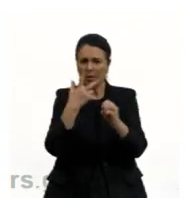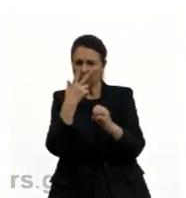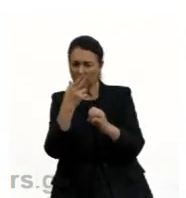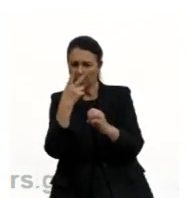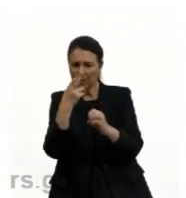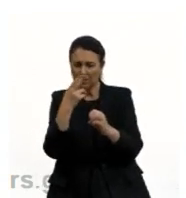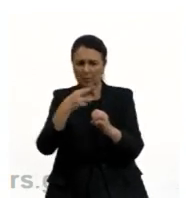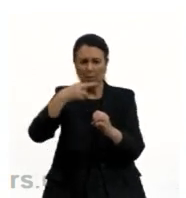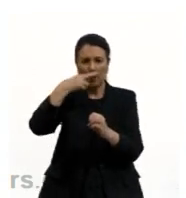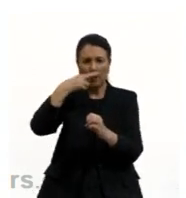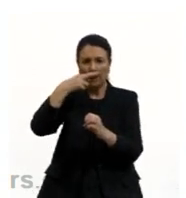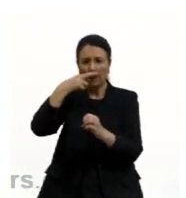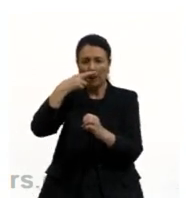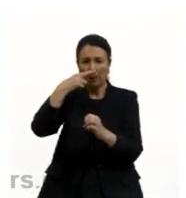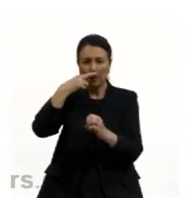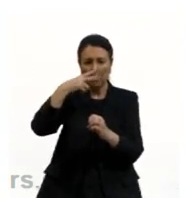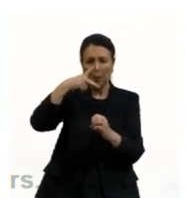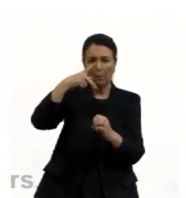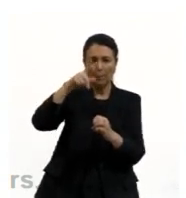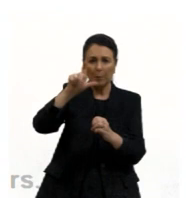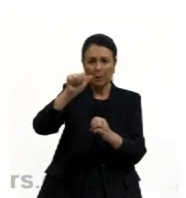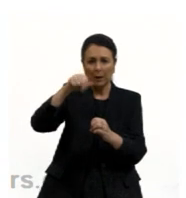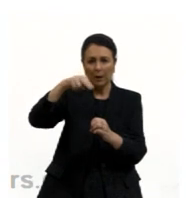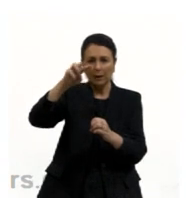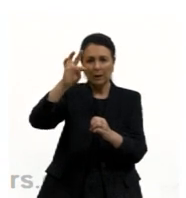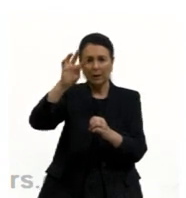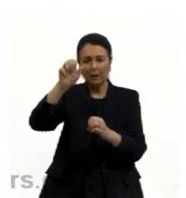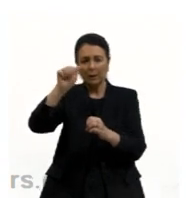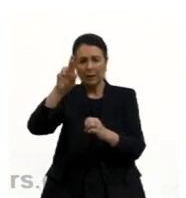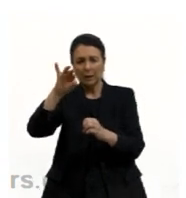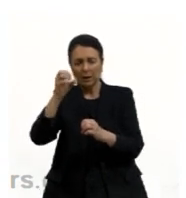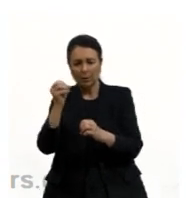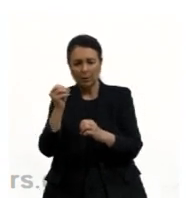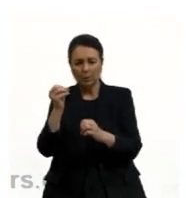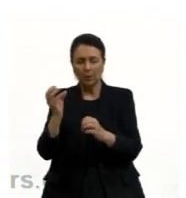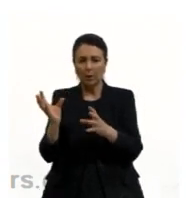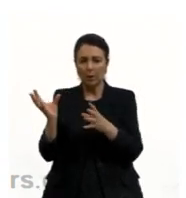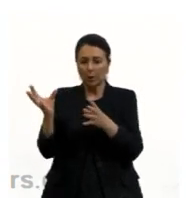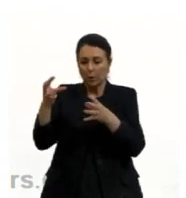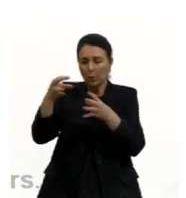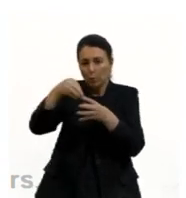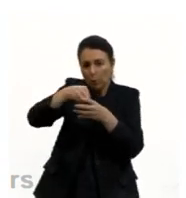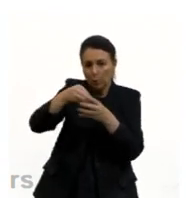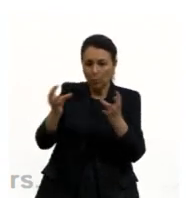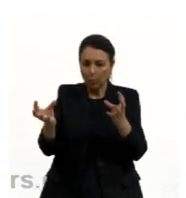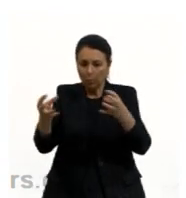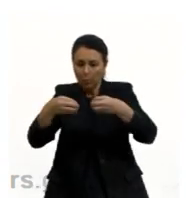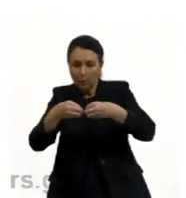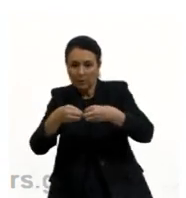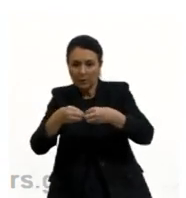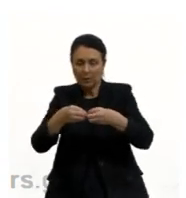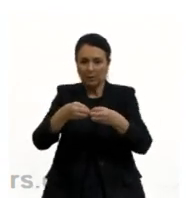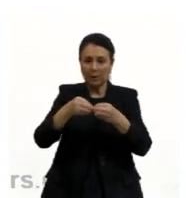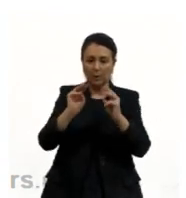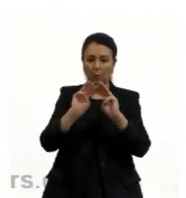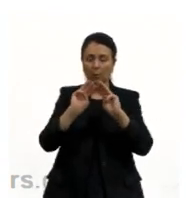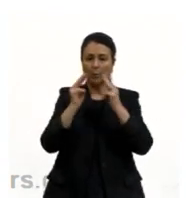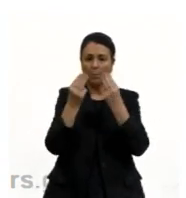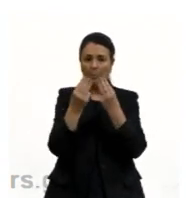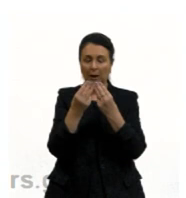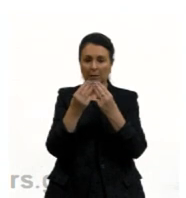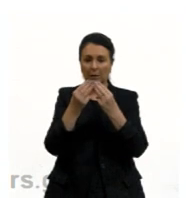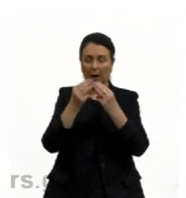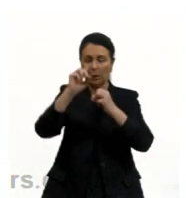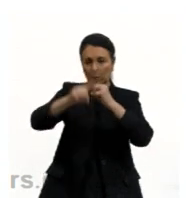Rutherford, que é o planetário, né, um núcleo pequeno, concentrando a maior massa, né, do átomo